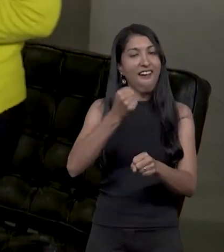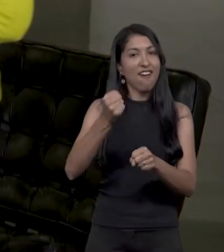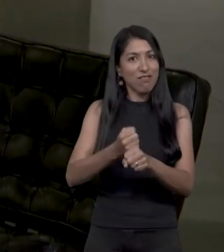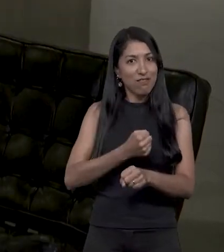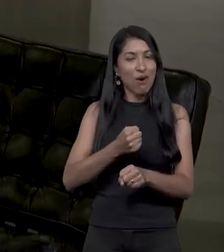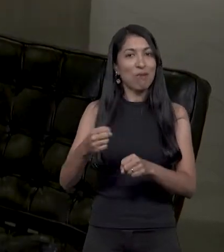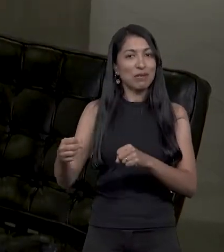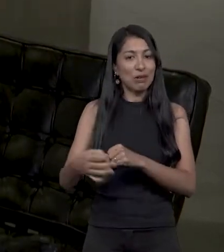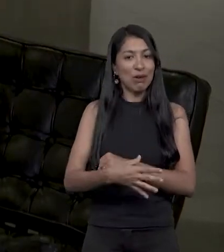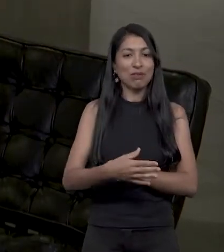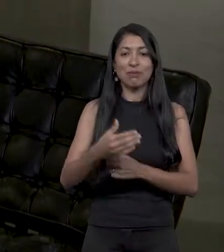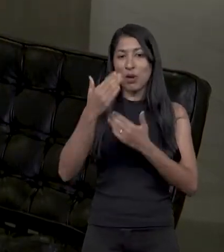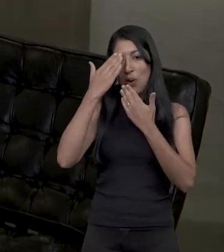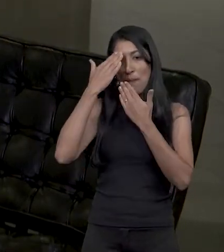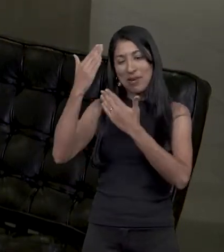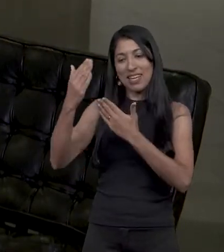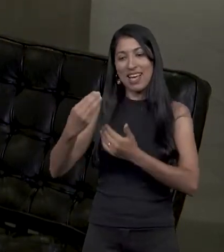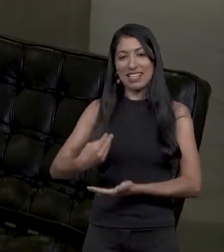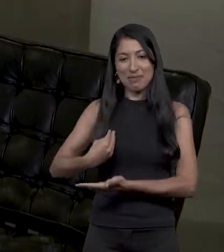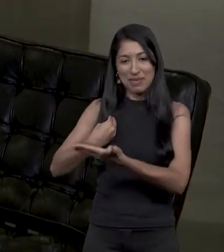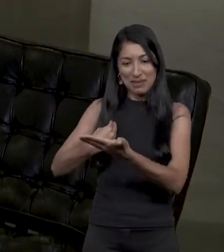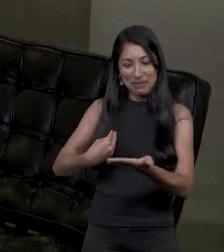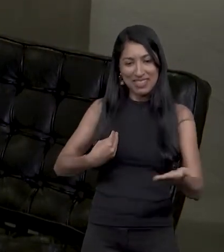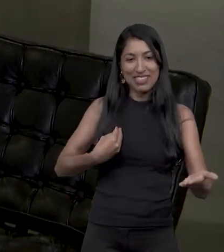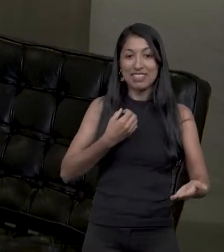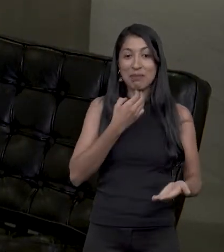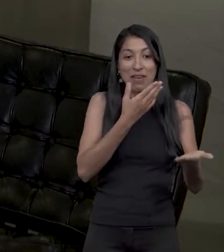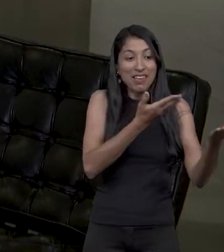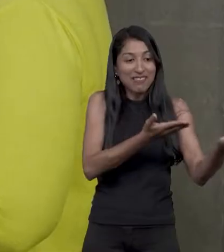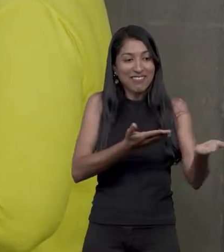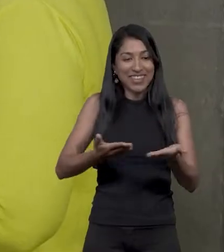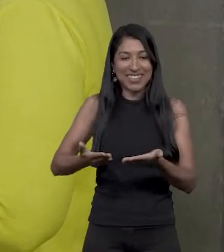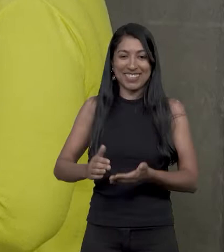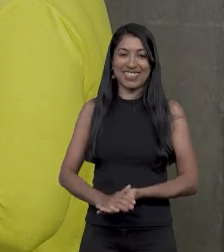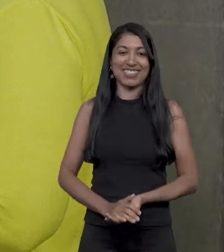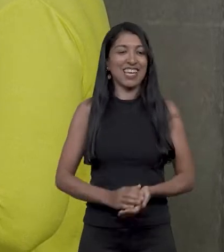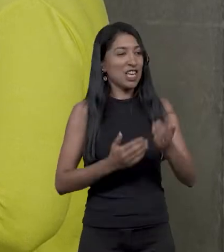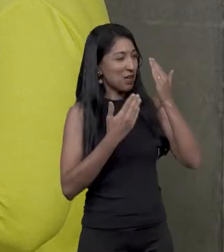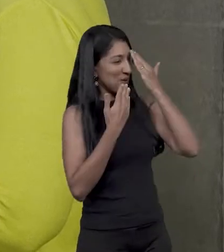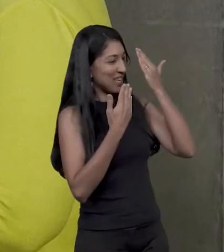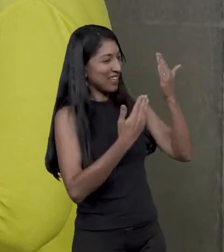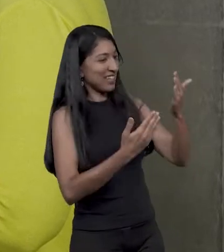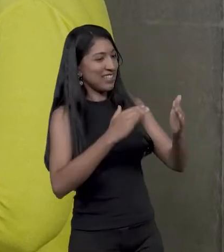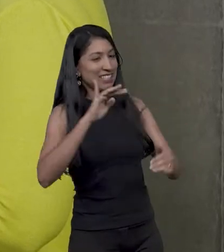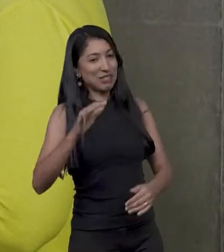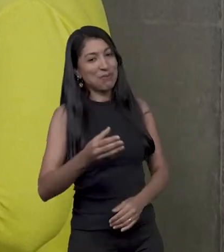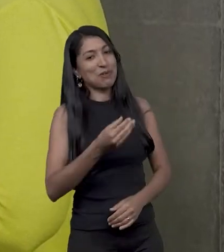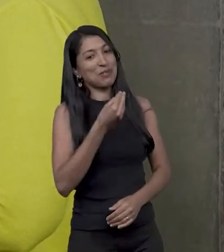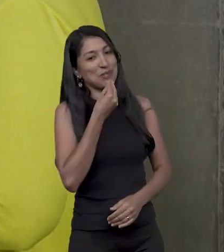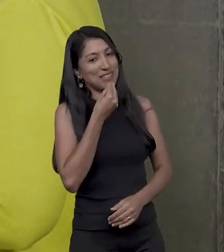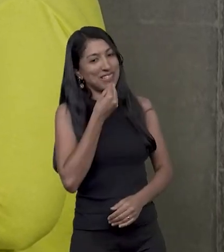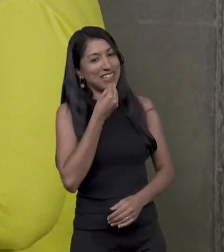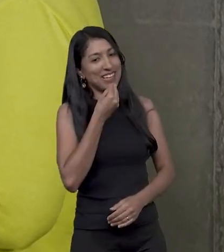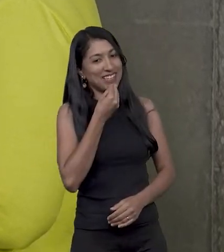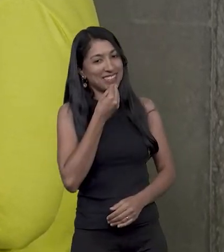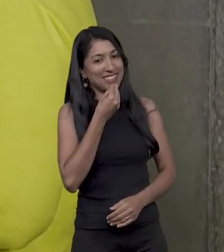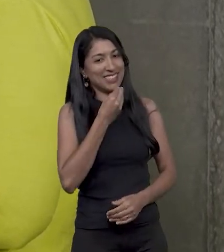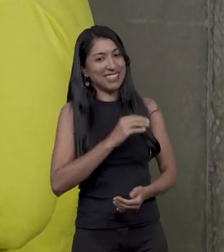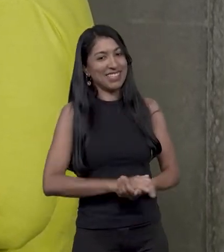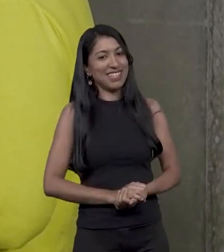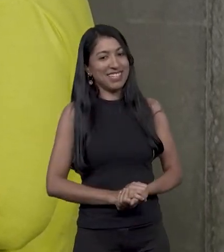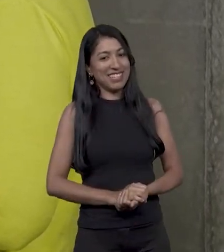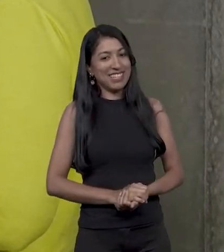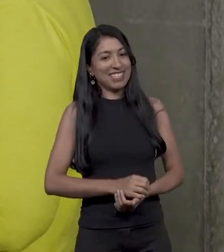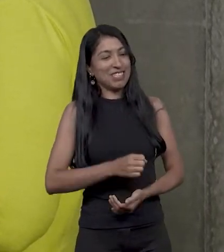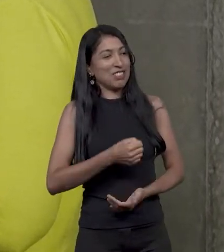muito obrigada pela sua presença aqui no programa. Seja muito bem-vinda. Eu é que agradeço, Elis, pela oportunidade de fazer